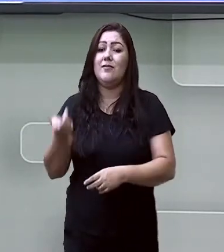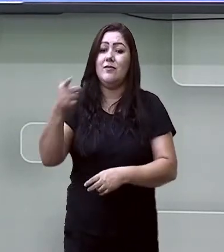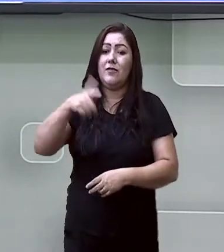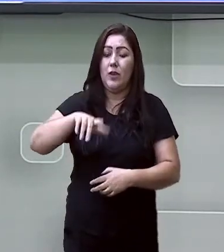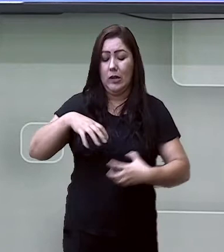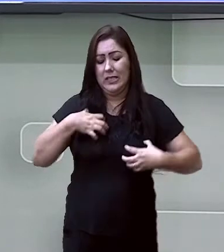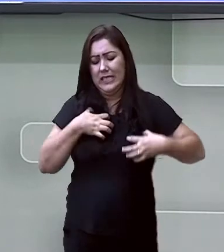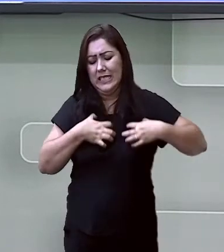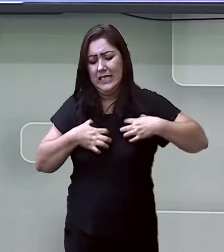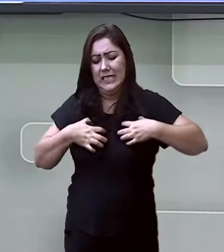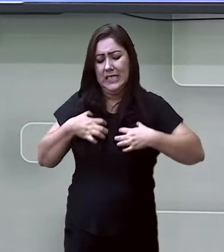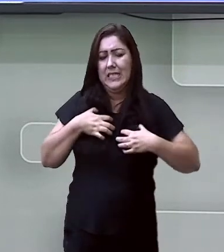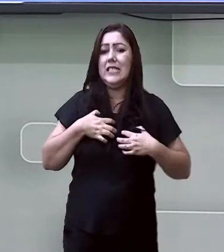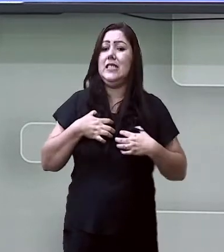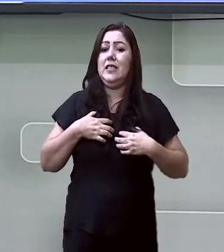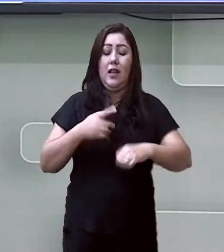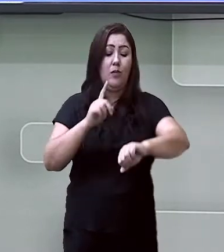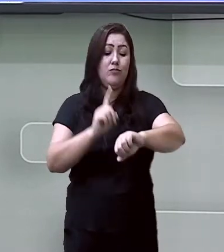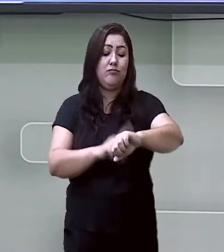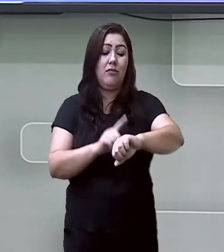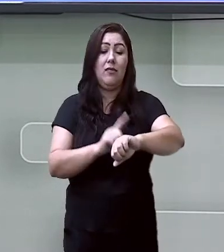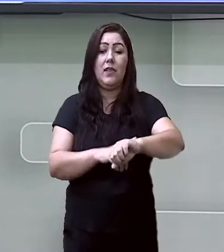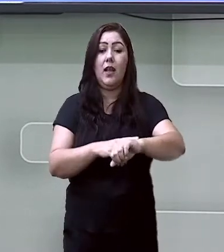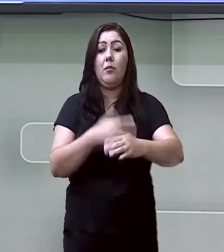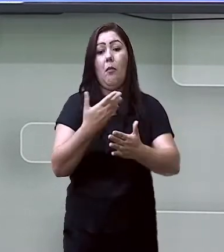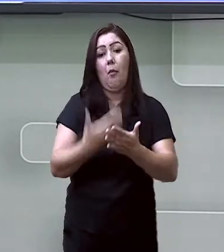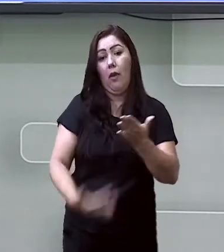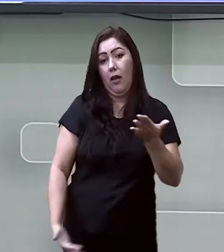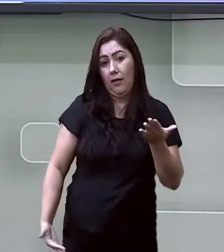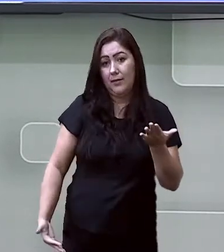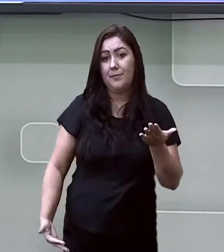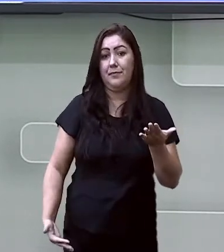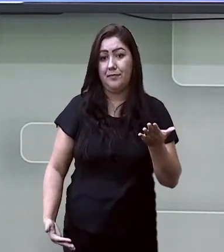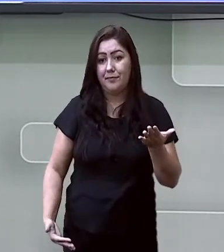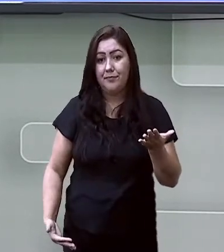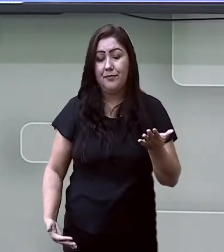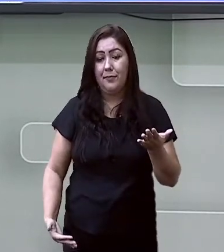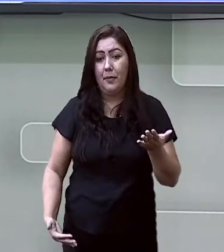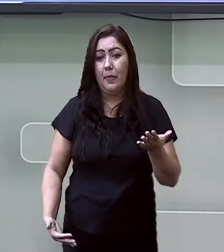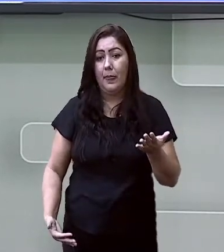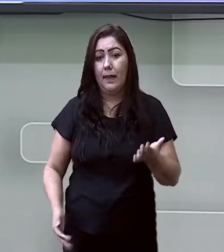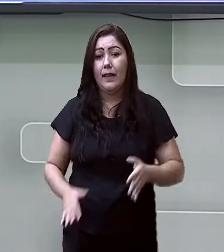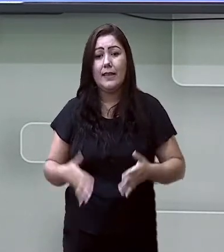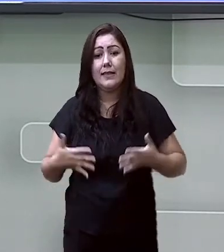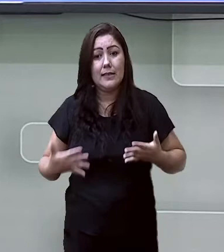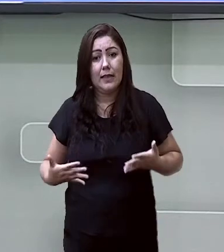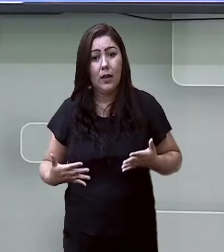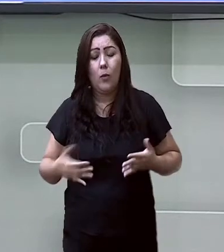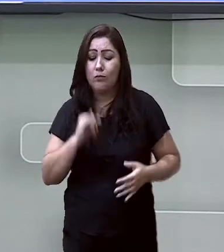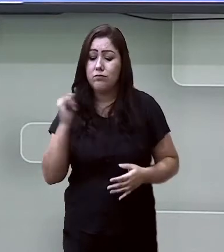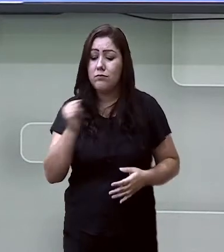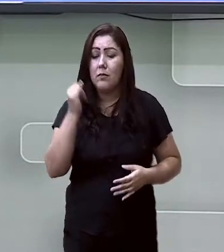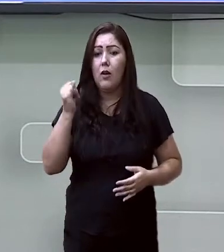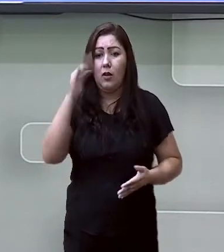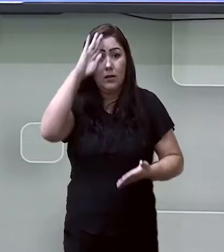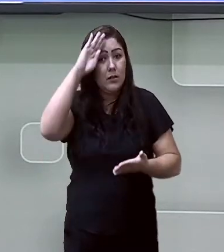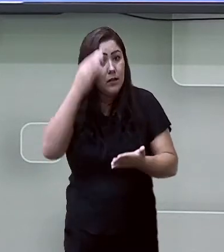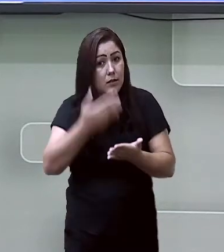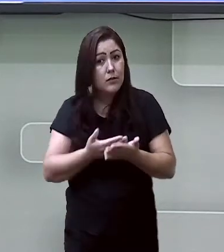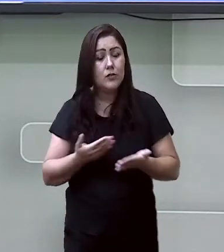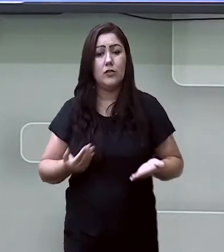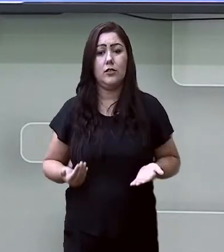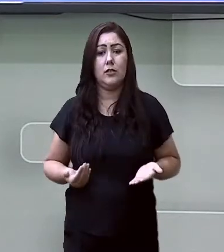precioso de intervenção que se perdeu. Portanto, valide sempre a queixa da mãe ou do cuidador.